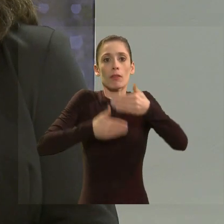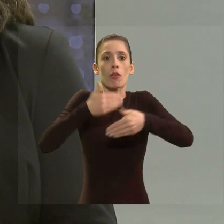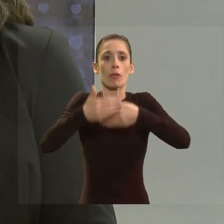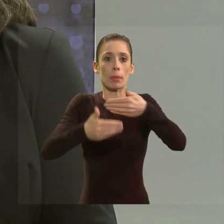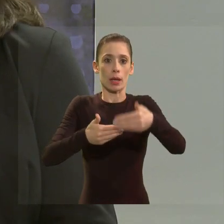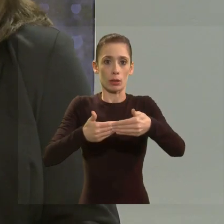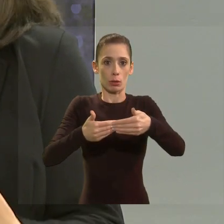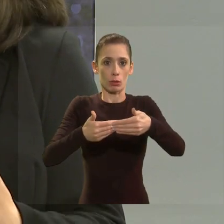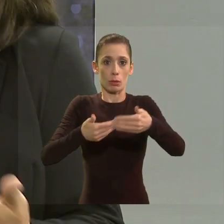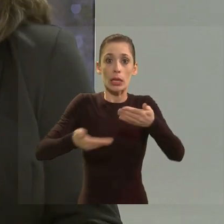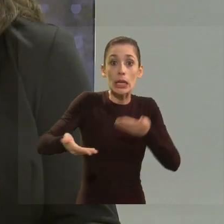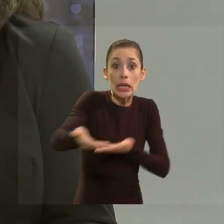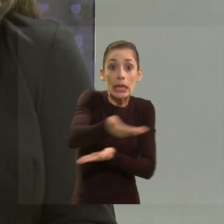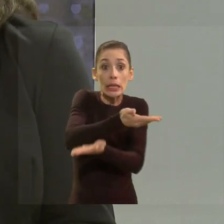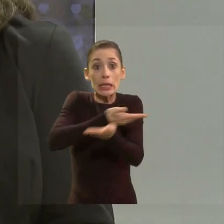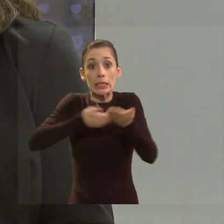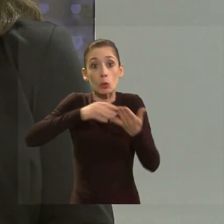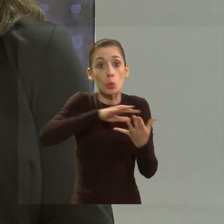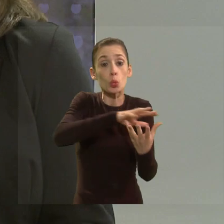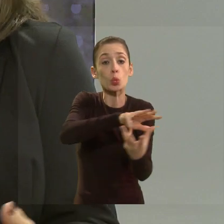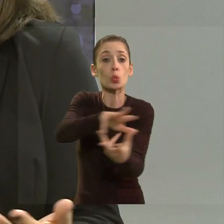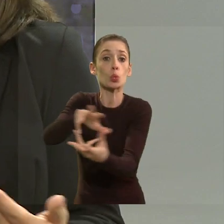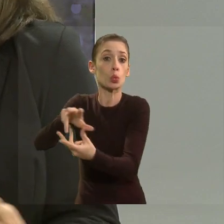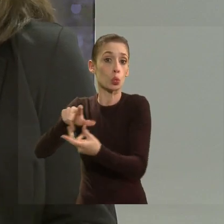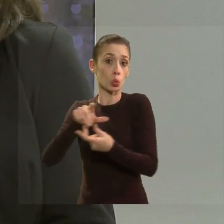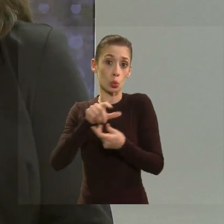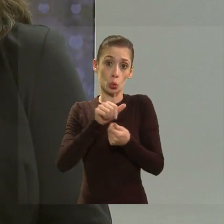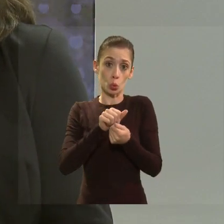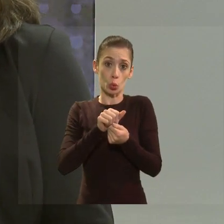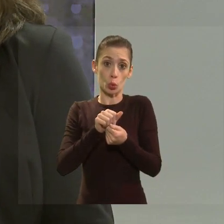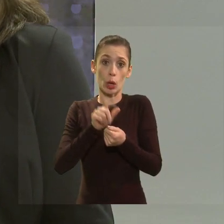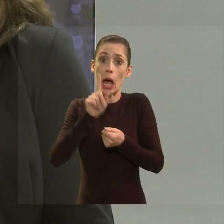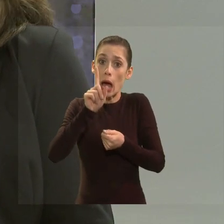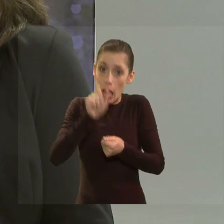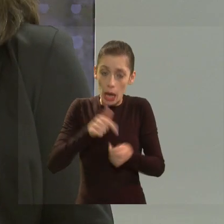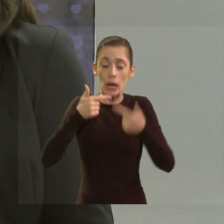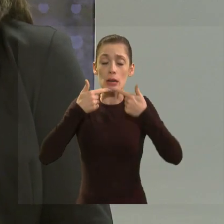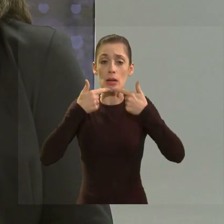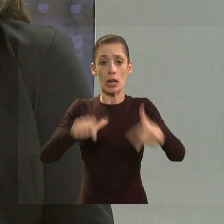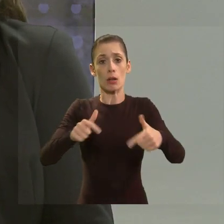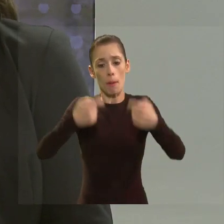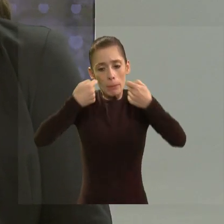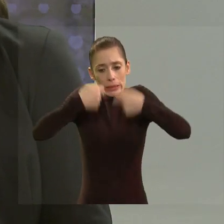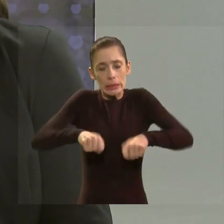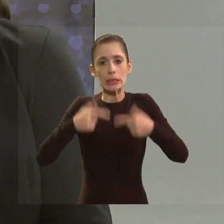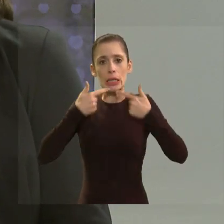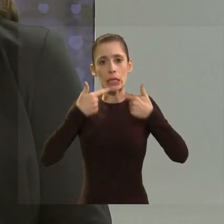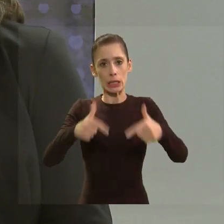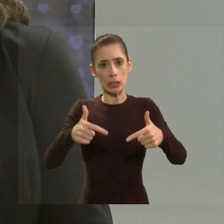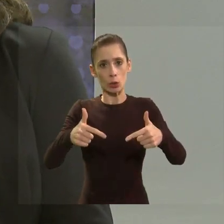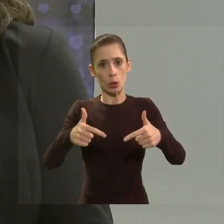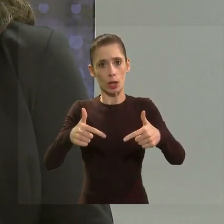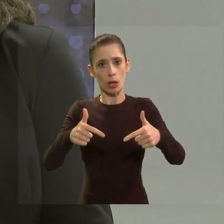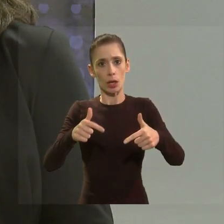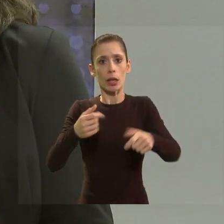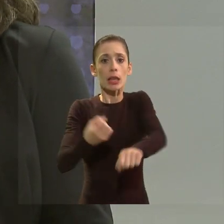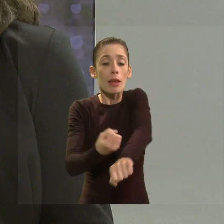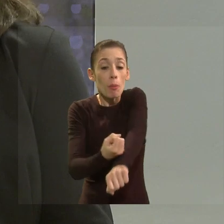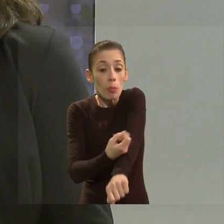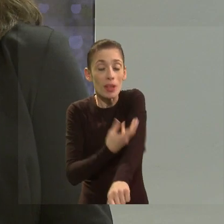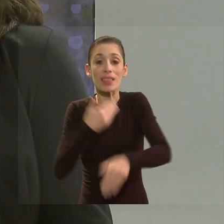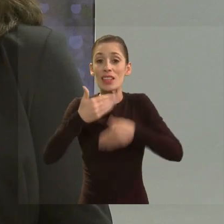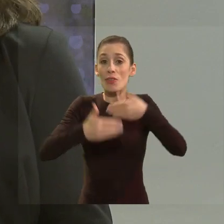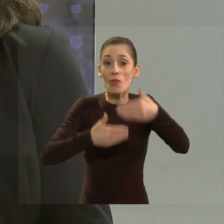interação com o mundo a interação com o mundo se você não tem uma língua como que você vai interagir e a questão não é só em termos de acesso à informação mas desenvolvimento